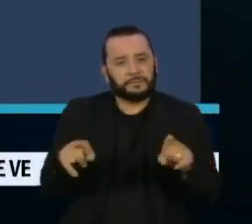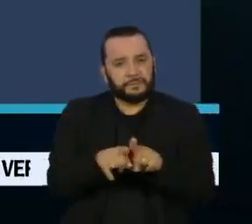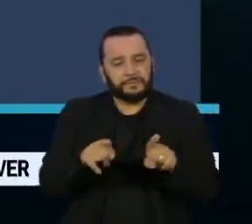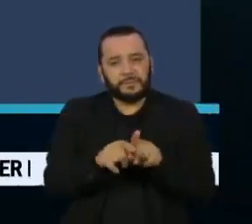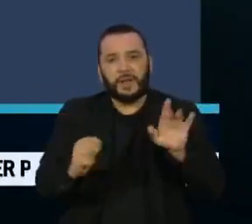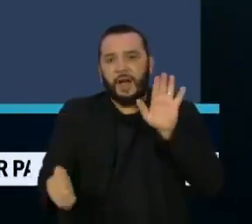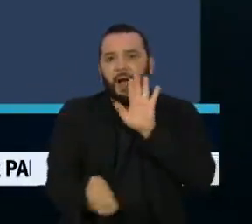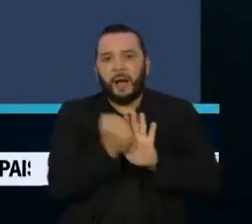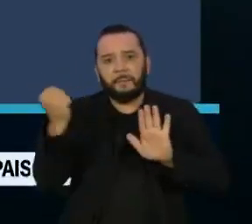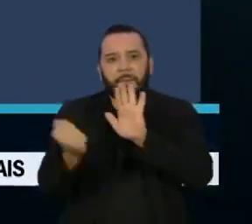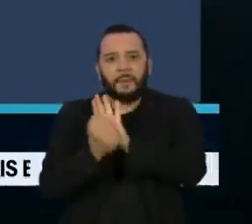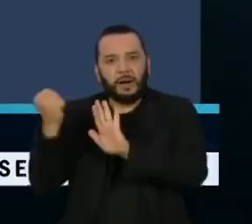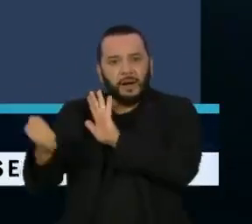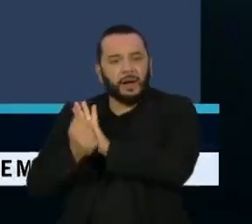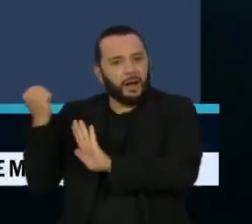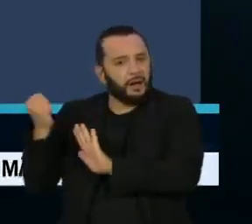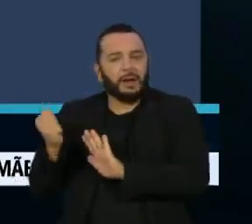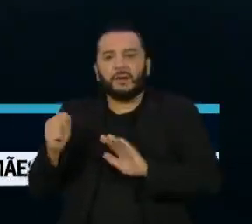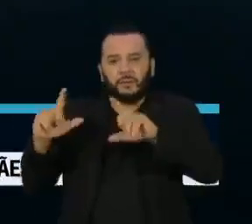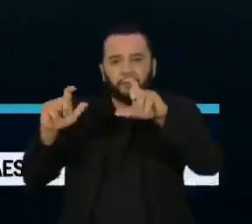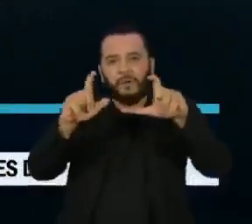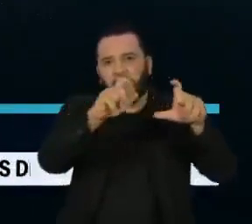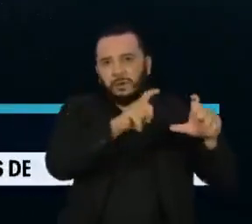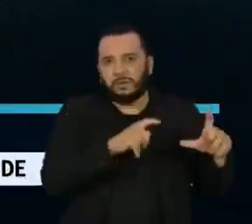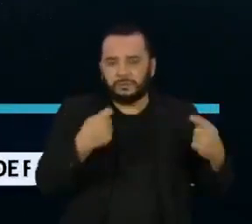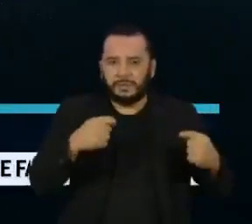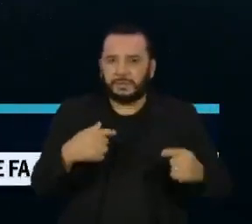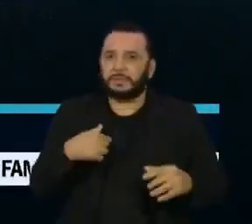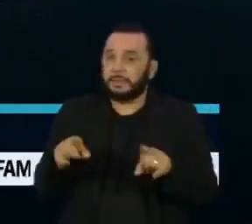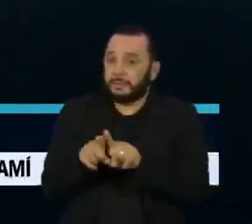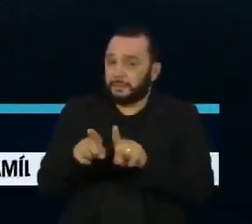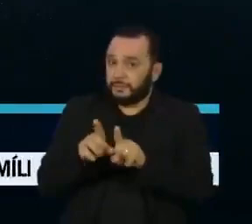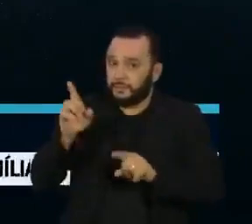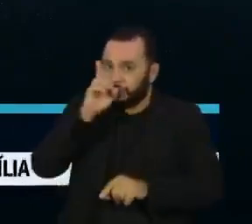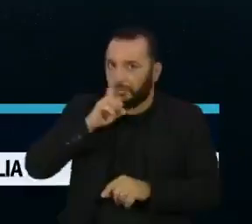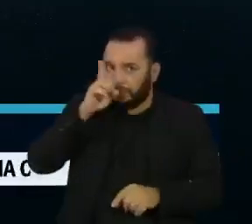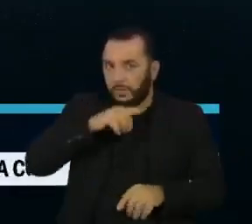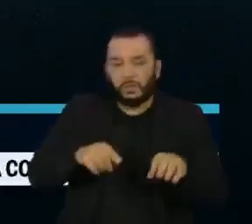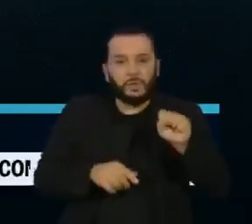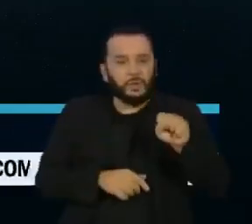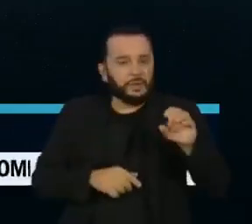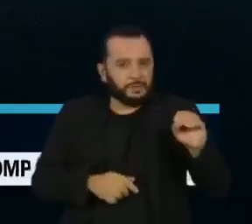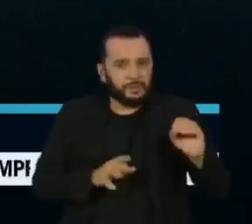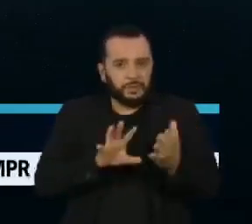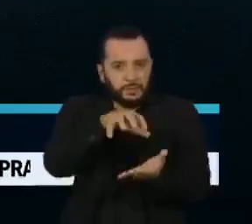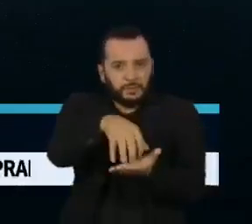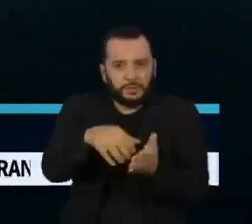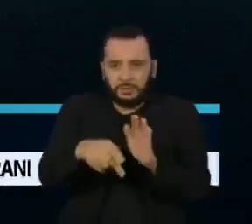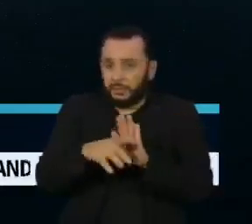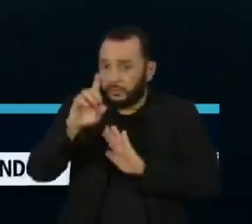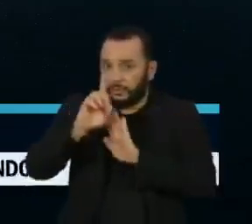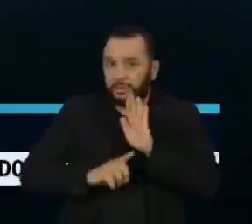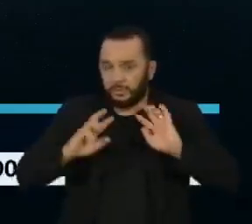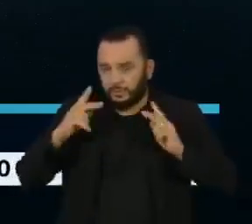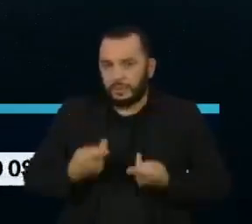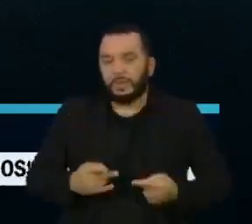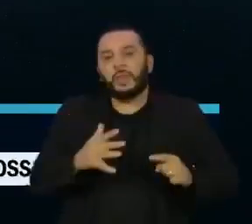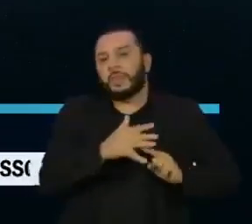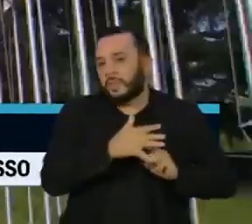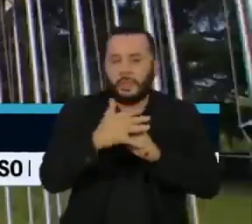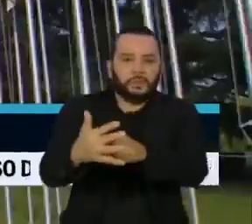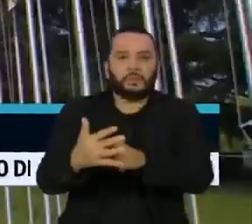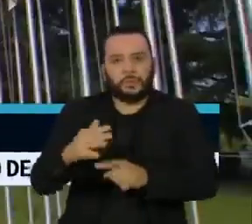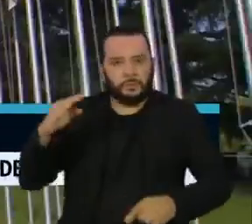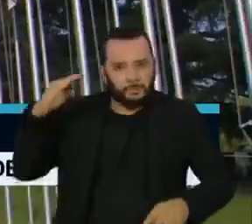das imagens de todos os meios de comunicação. No domingo, 80 entidades ligadas aos direitos humanos tinham denunciado